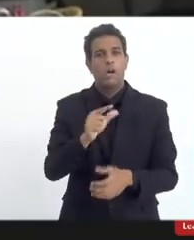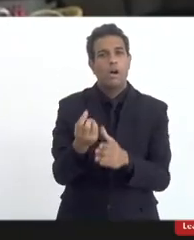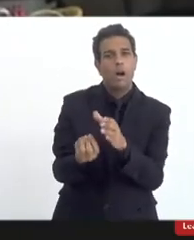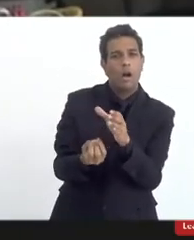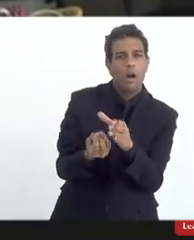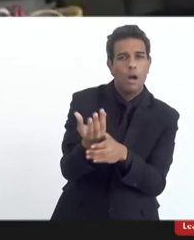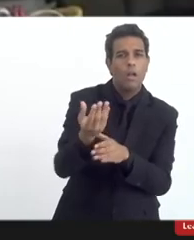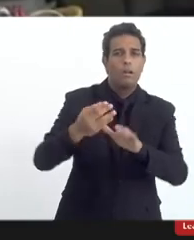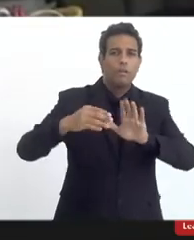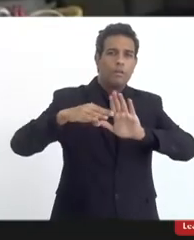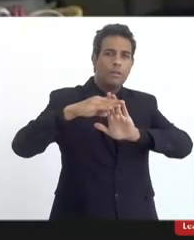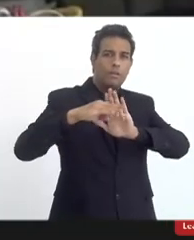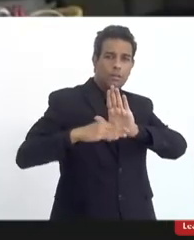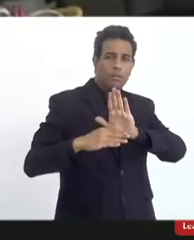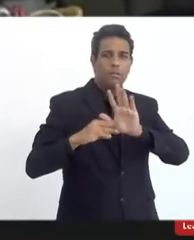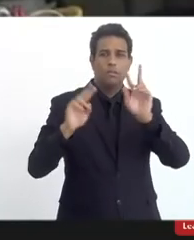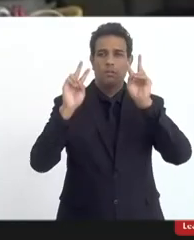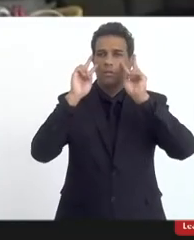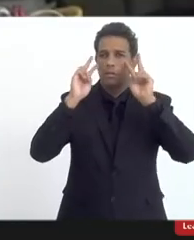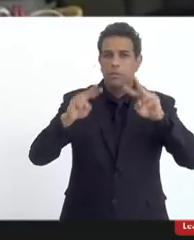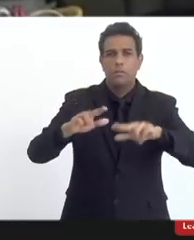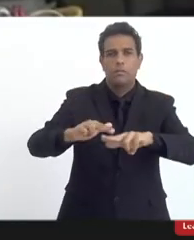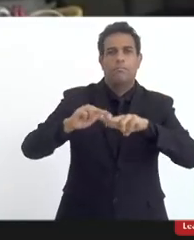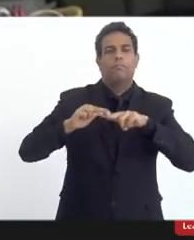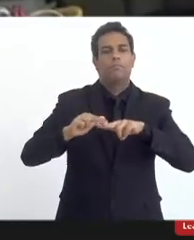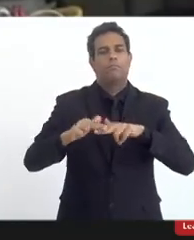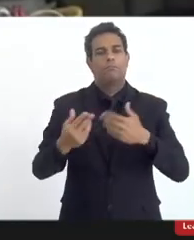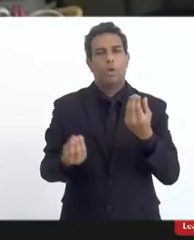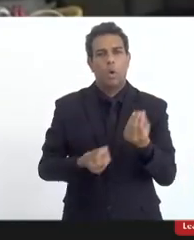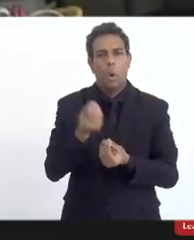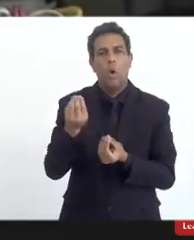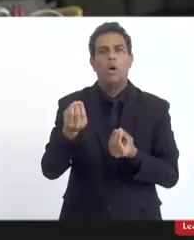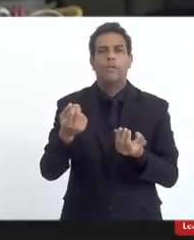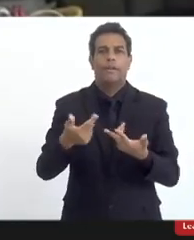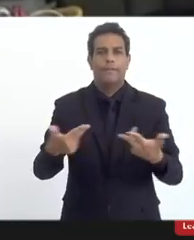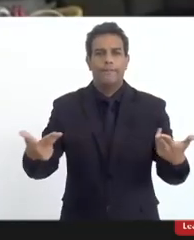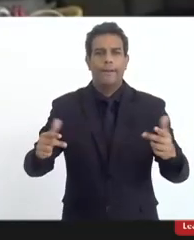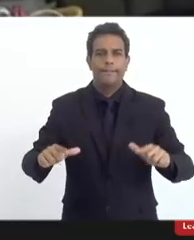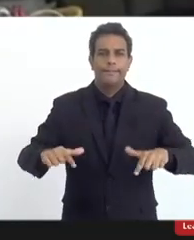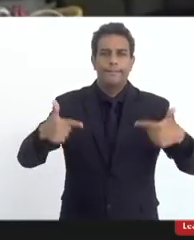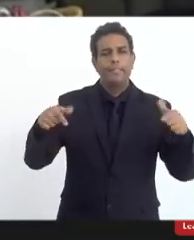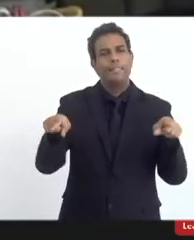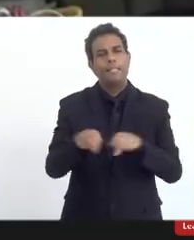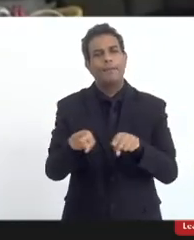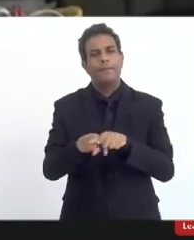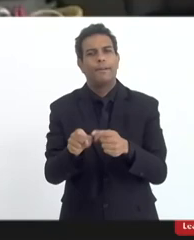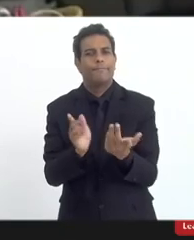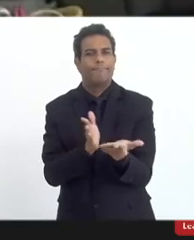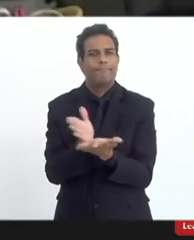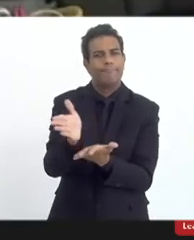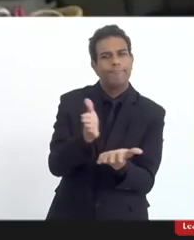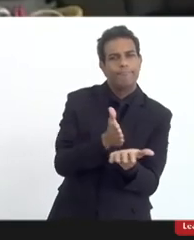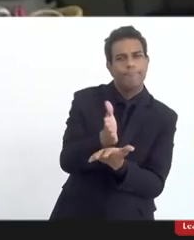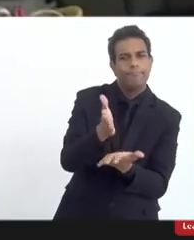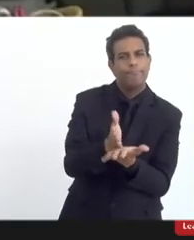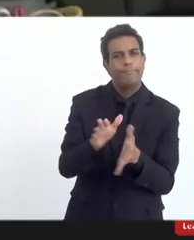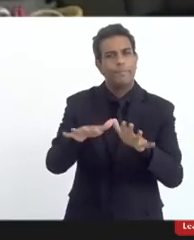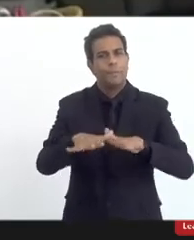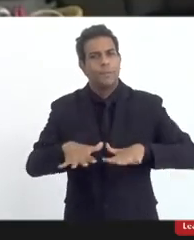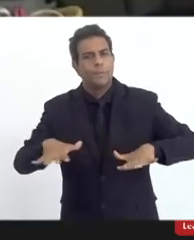várias ações específicas também por conta da intolerância onde os terreiros lá são realmente